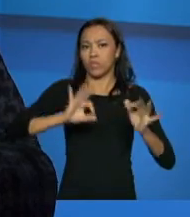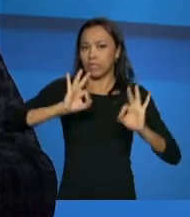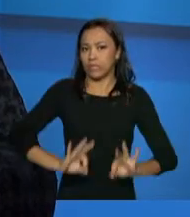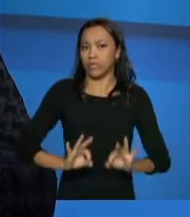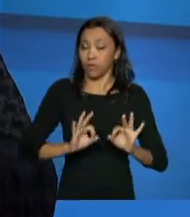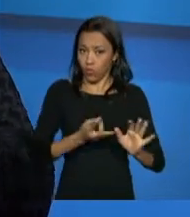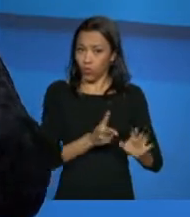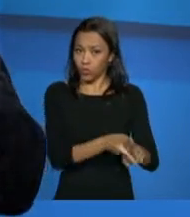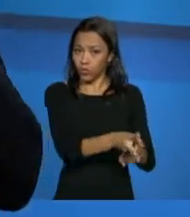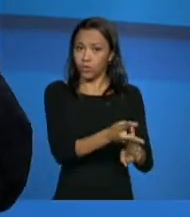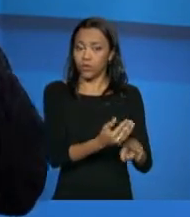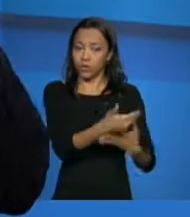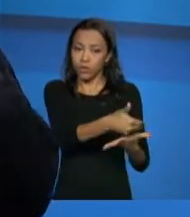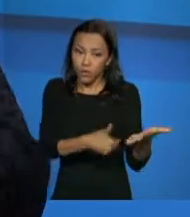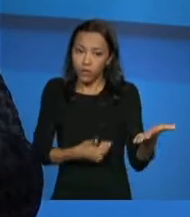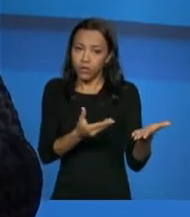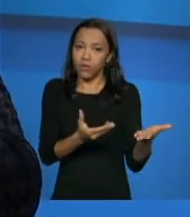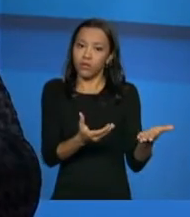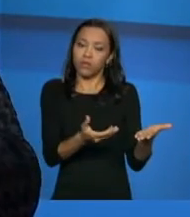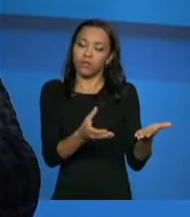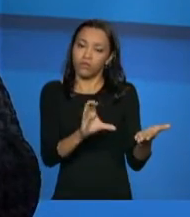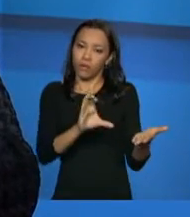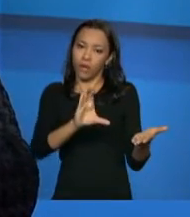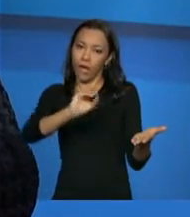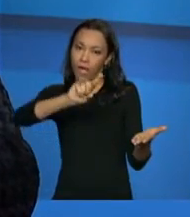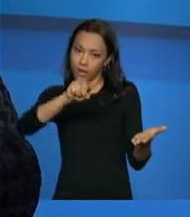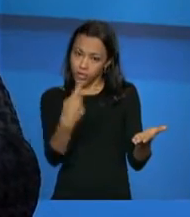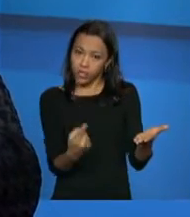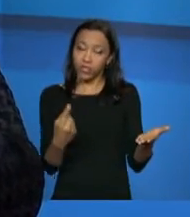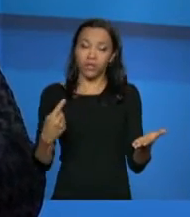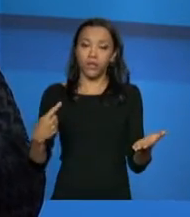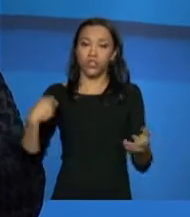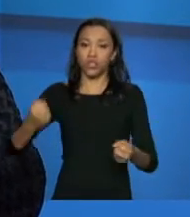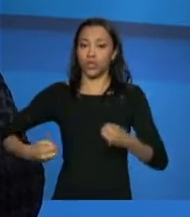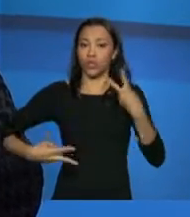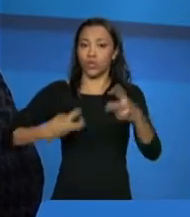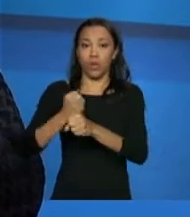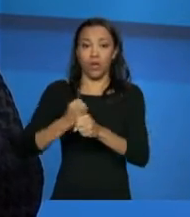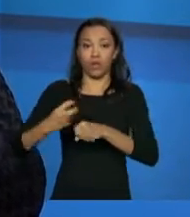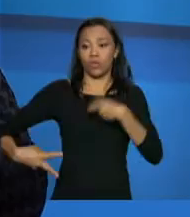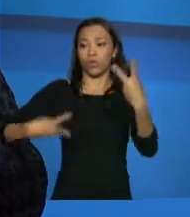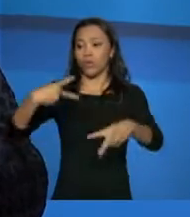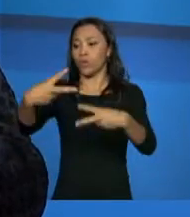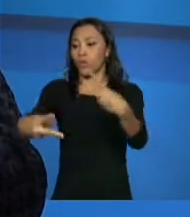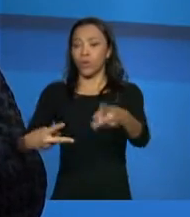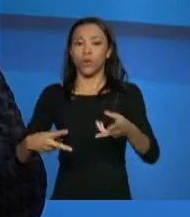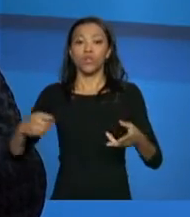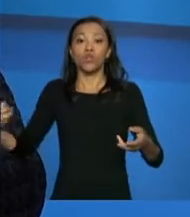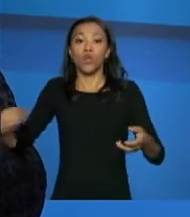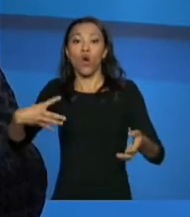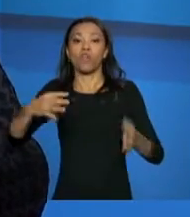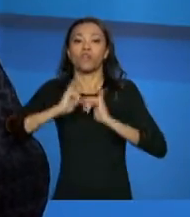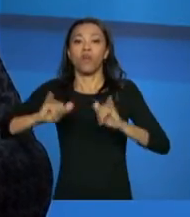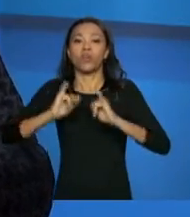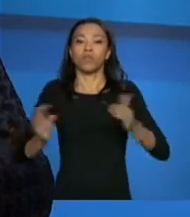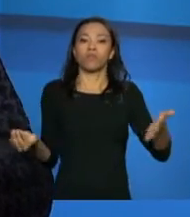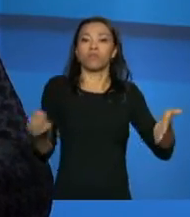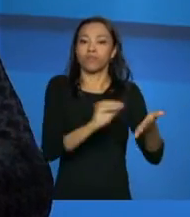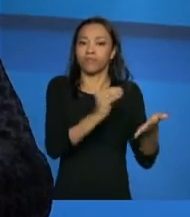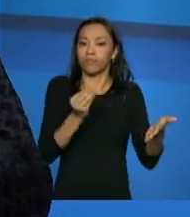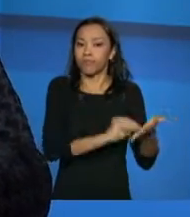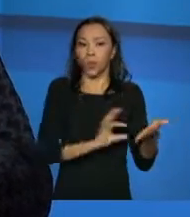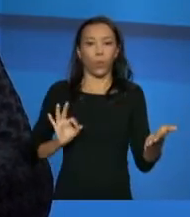Cadastro, não cumprindo a sua obrigação de atualização, e acabam muitas vezes, por exemplo, entrando para um emprego formal, não